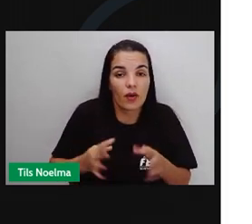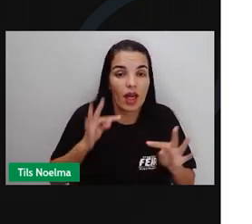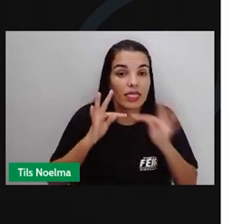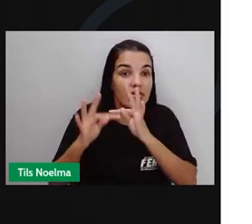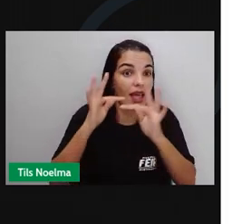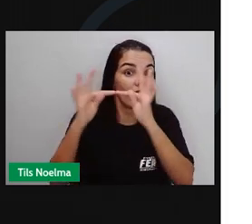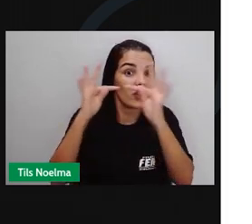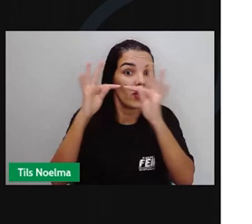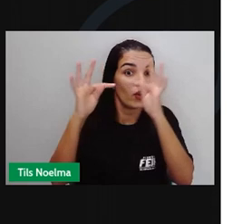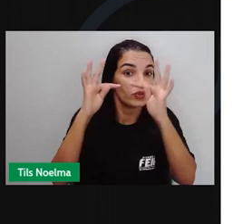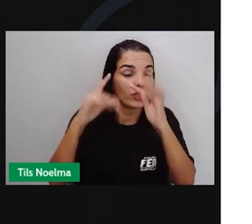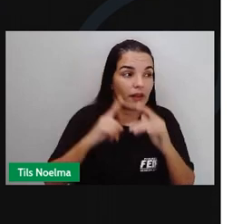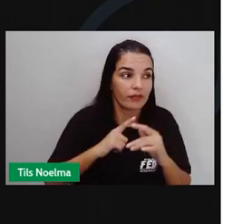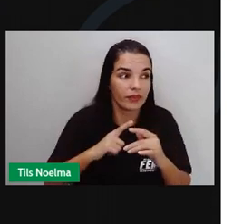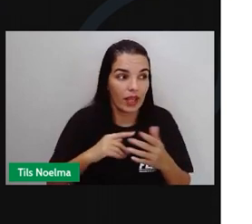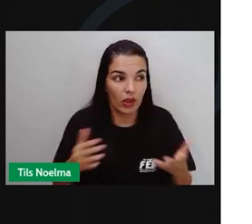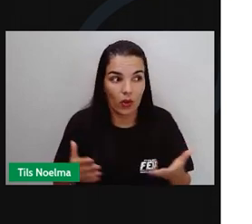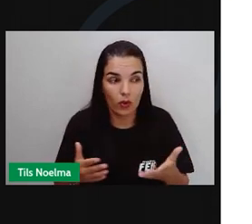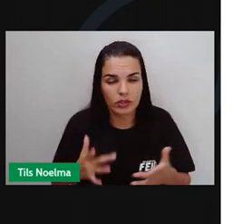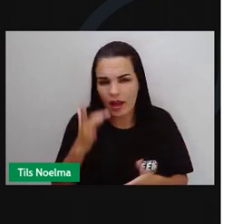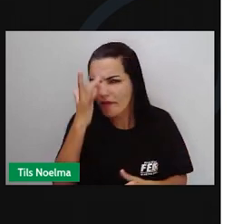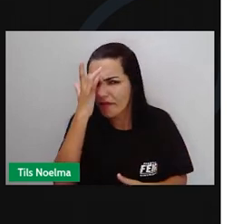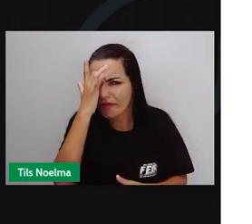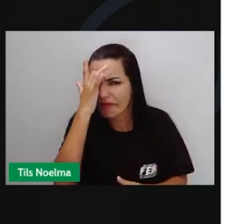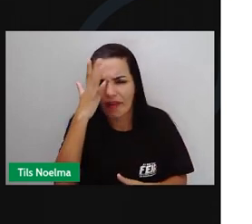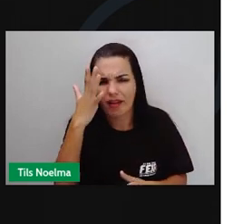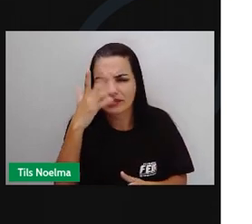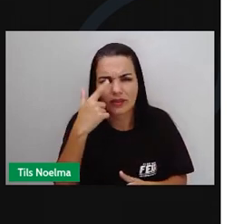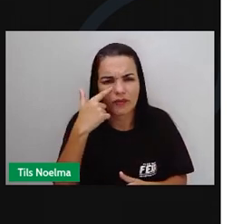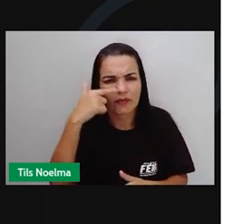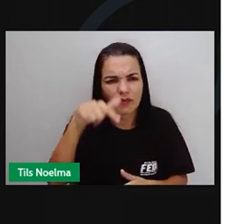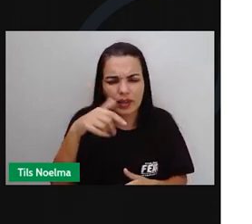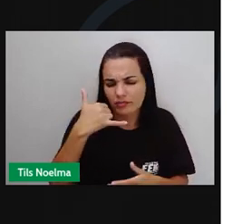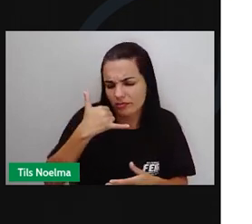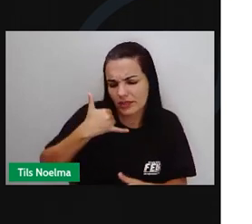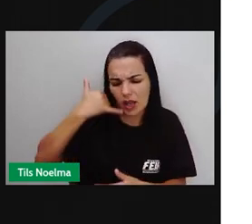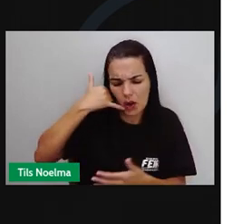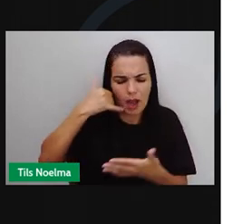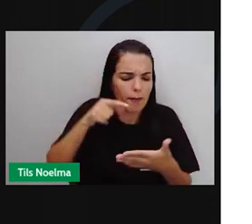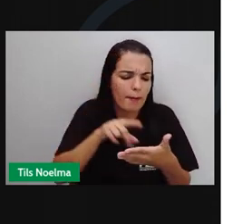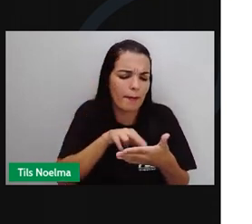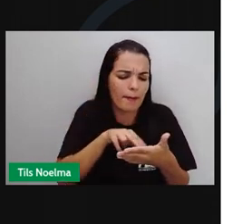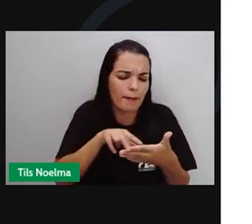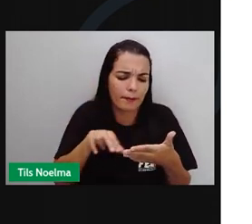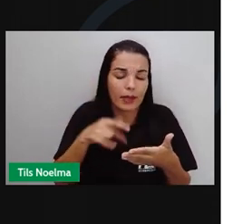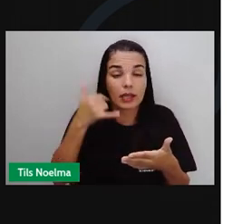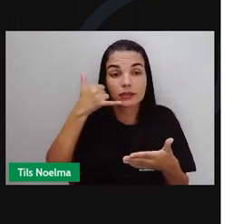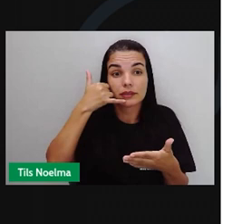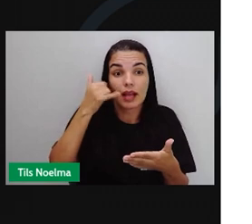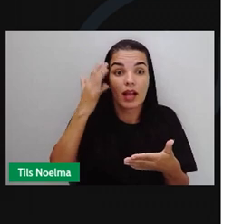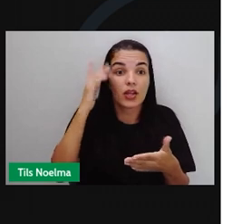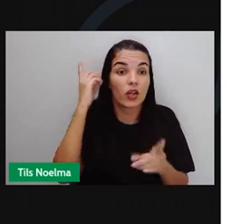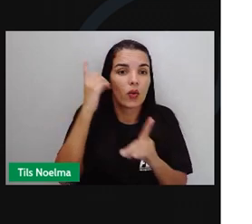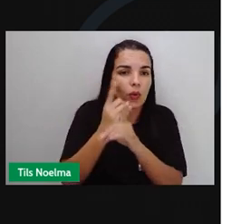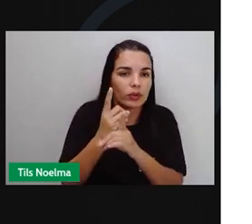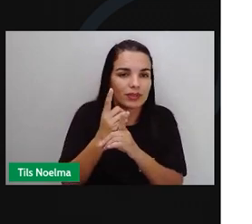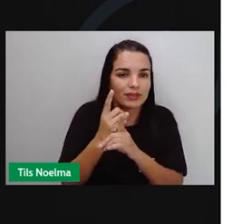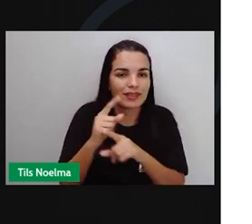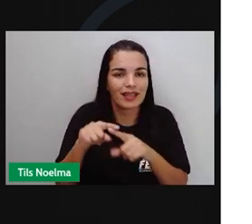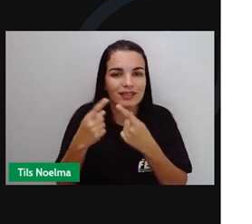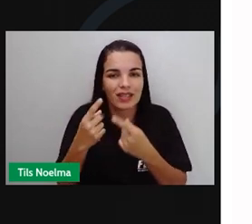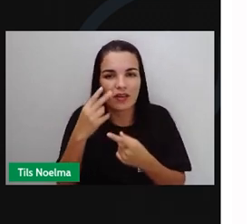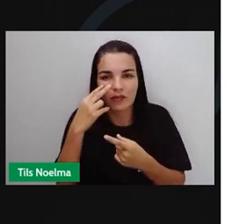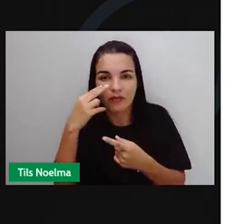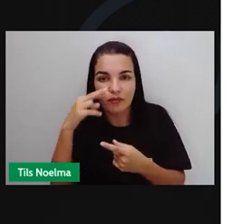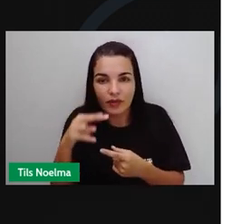temos hoje em dia, é muito fácil consultar um mapa em seu celular. e, para terminar, vamos analisar